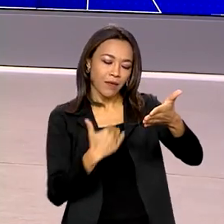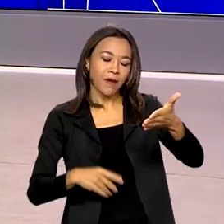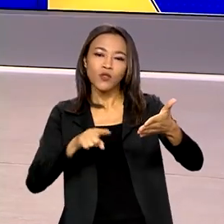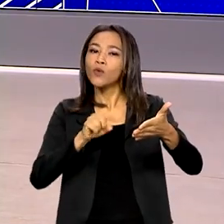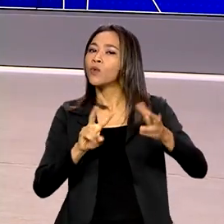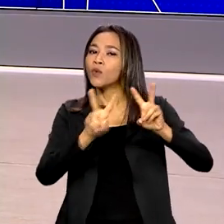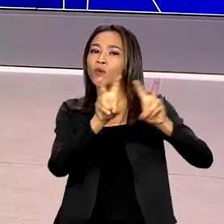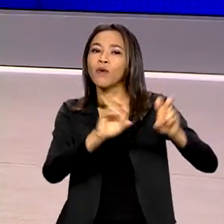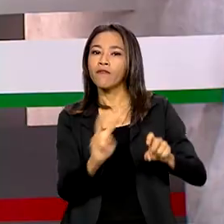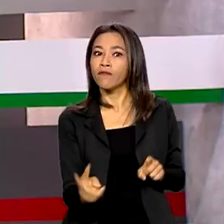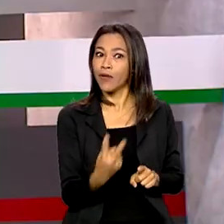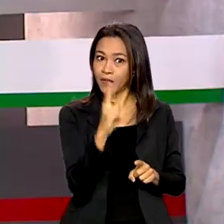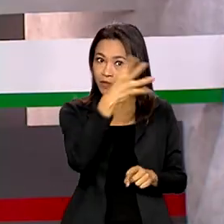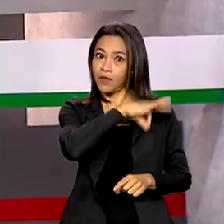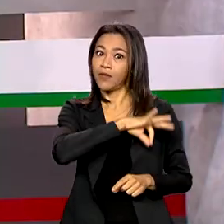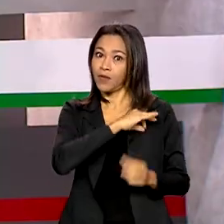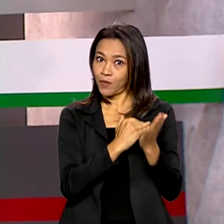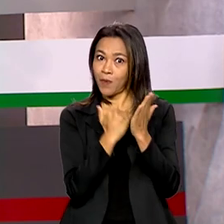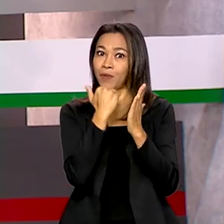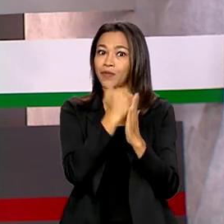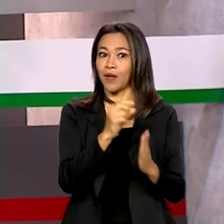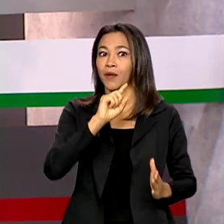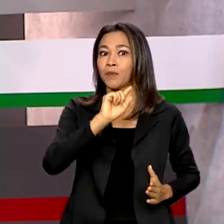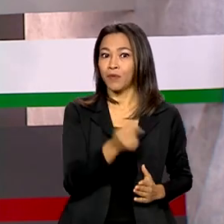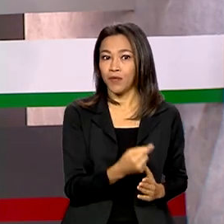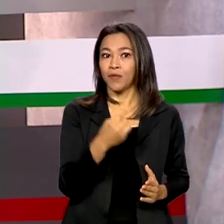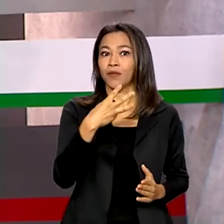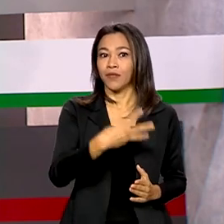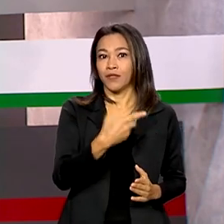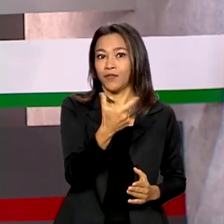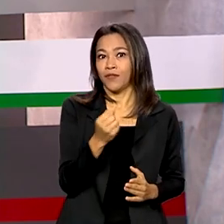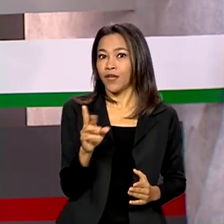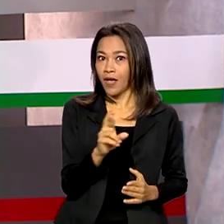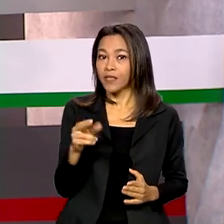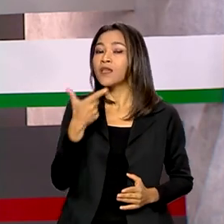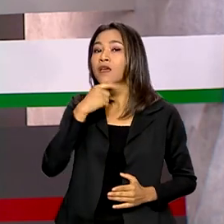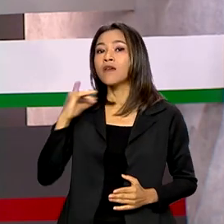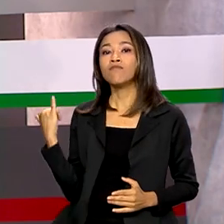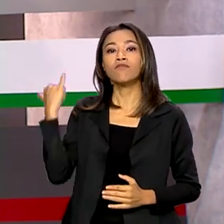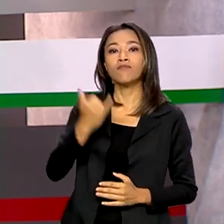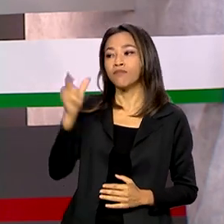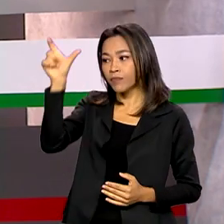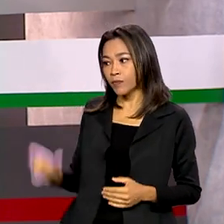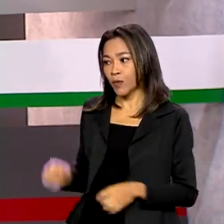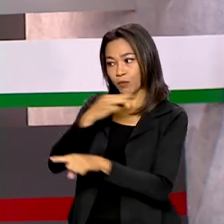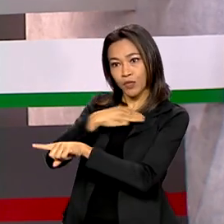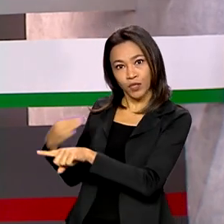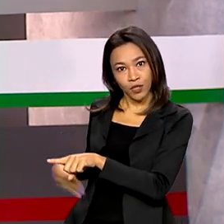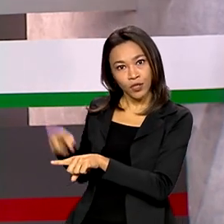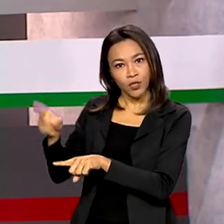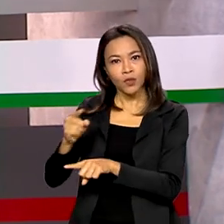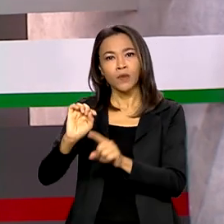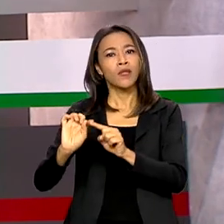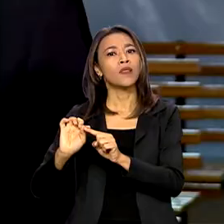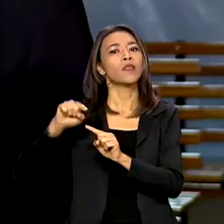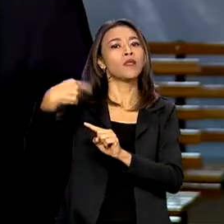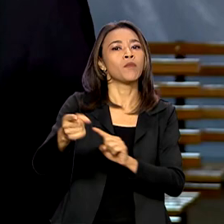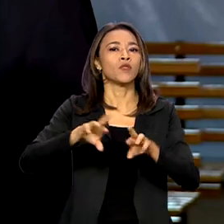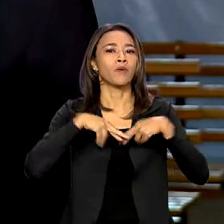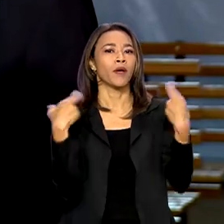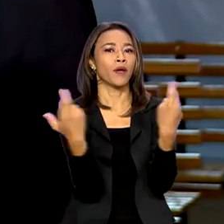$ 1.320. A informação é do ministro do Trabalho depois de reunião de centrais sindicais com o presidente Lula.